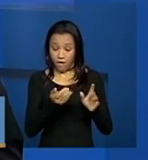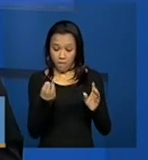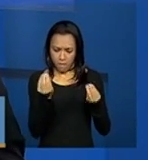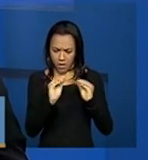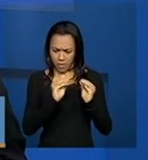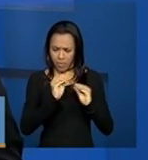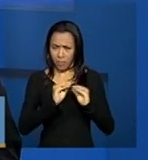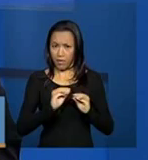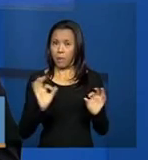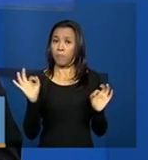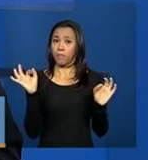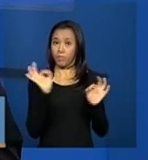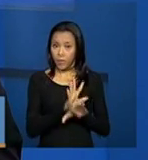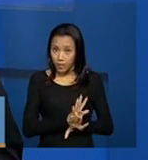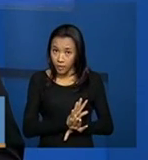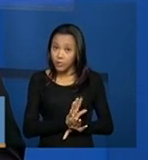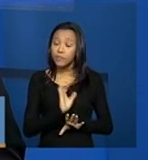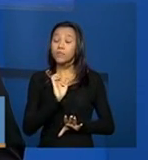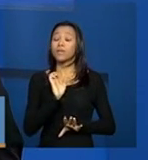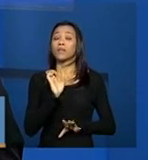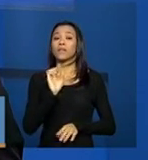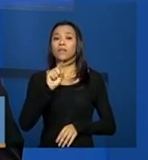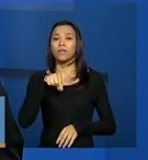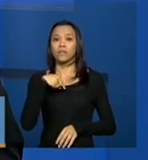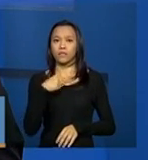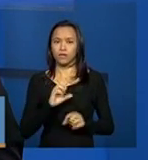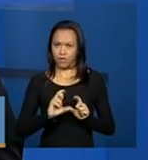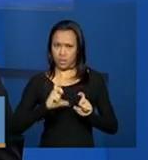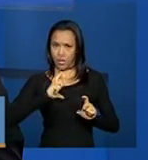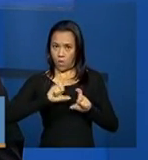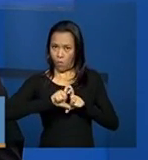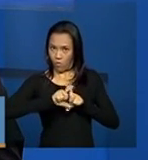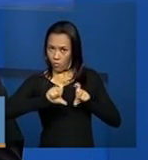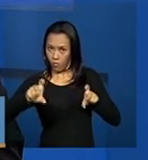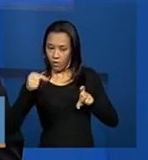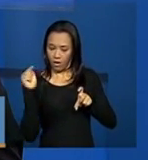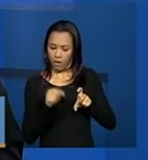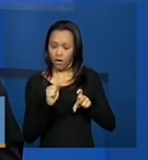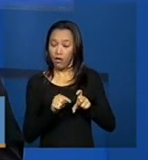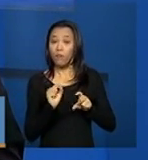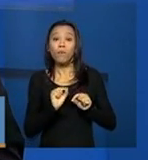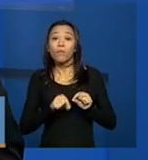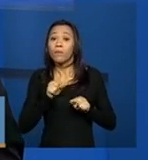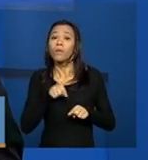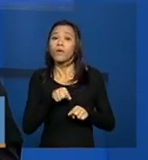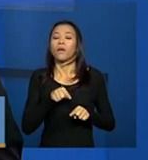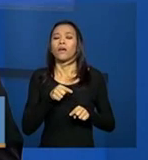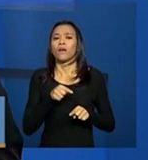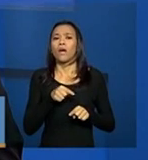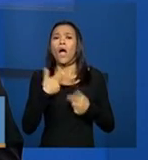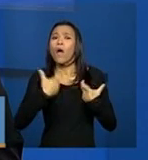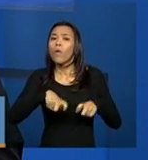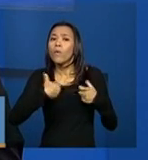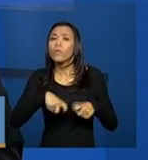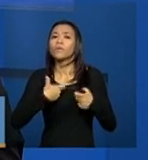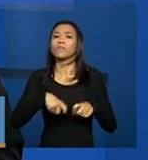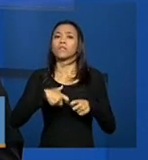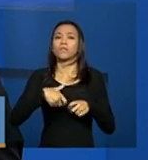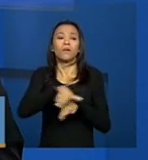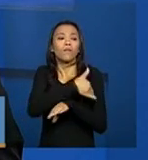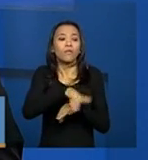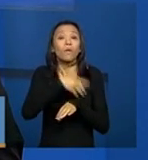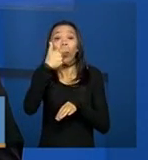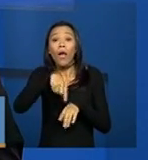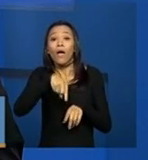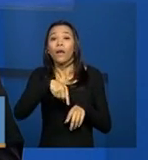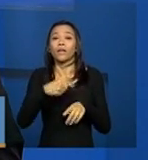fazer o preenchimento daquela oferta. E um dos campos é o local de onde o serviço é executado. Após